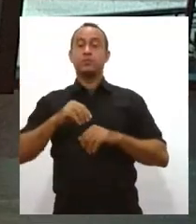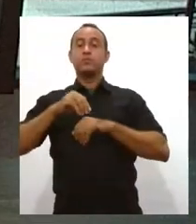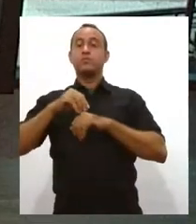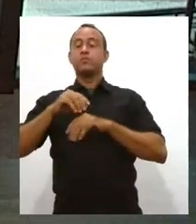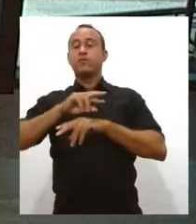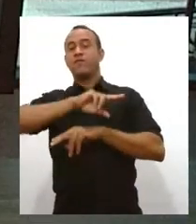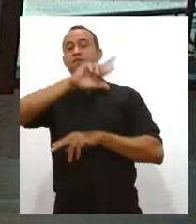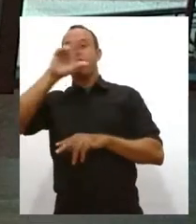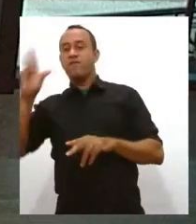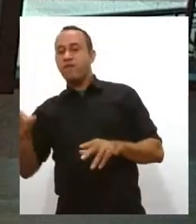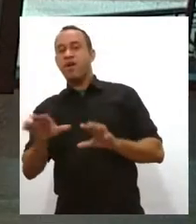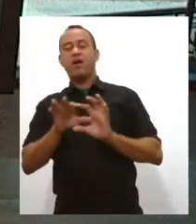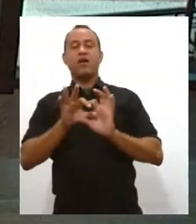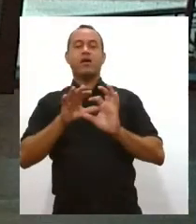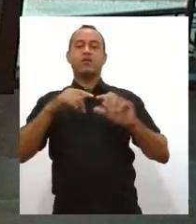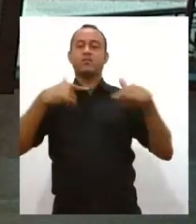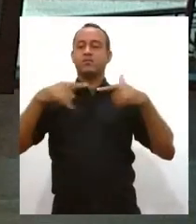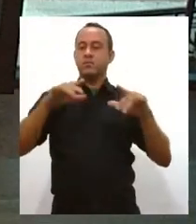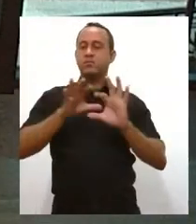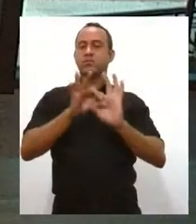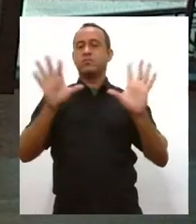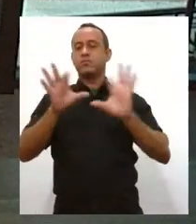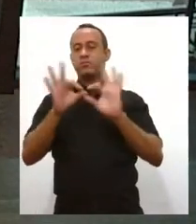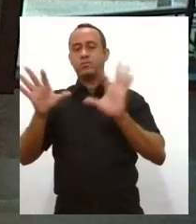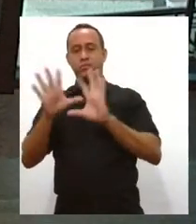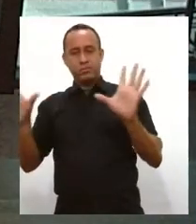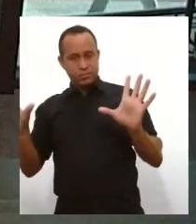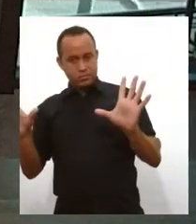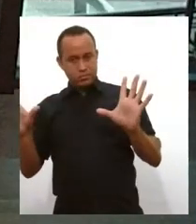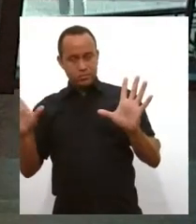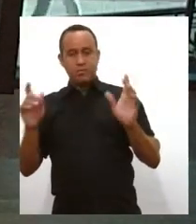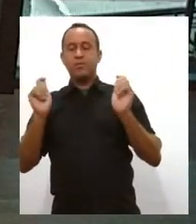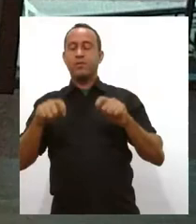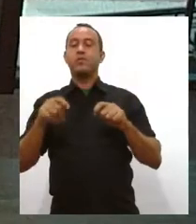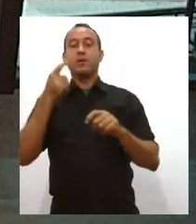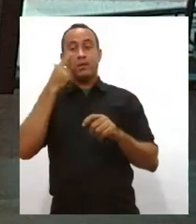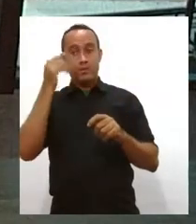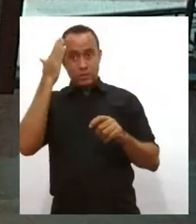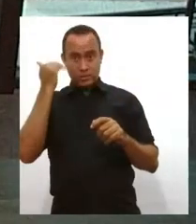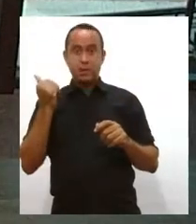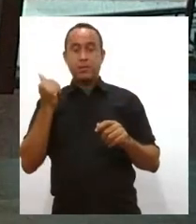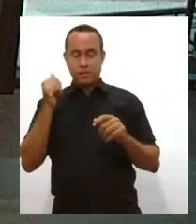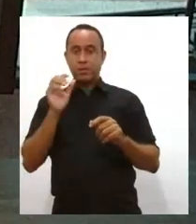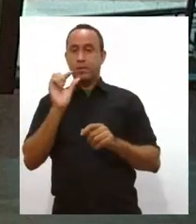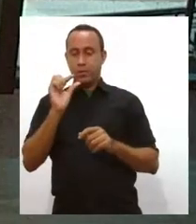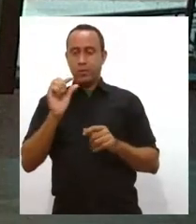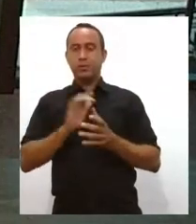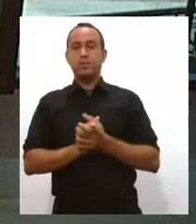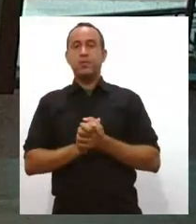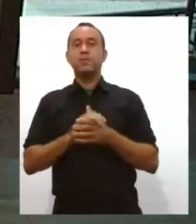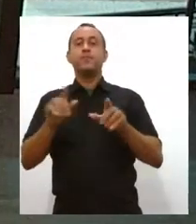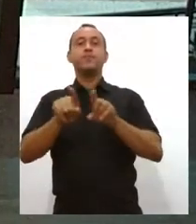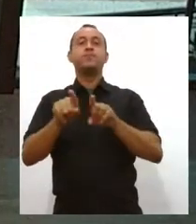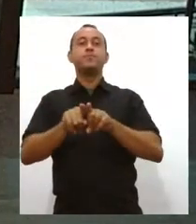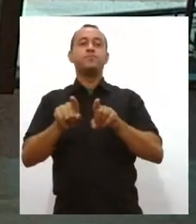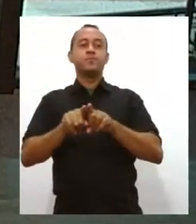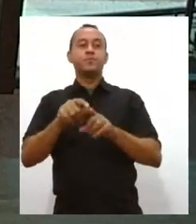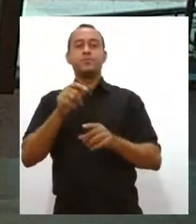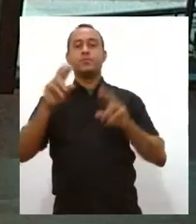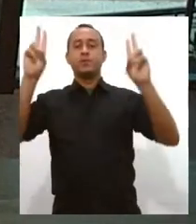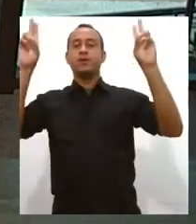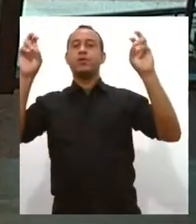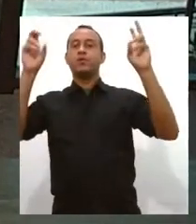sendo liberadas gradativamente. Nós vamos saber mais detalhes sobre isso daqui a pouquinho. E também é o tema da nossa